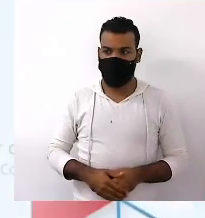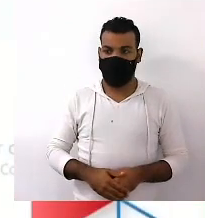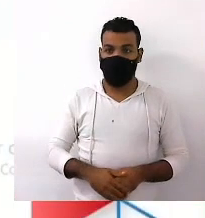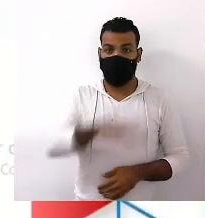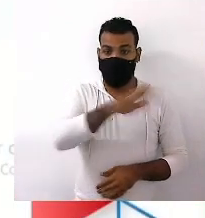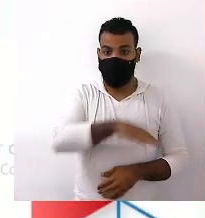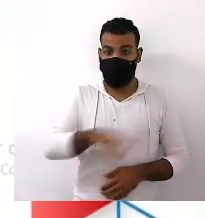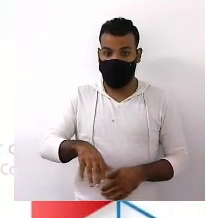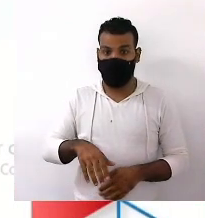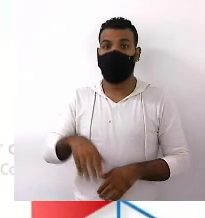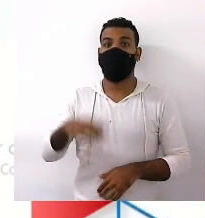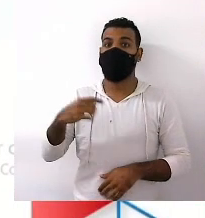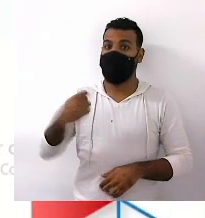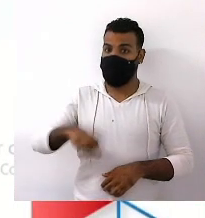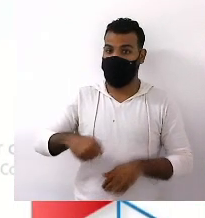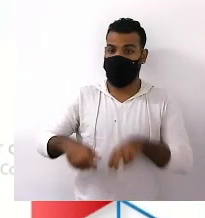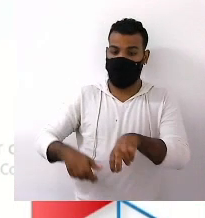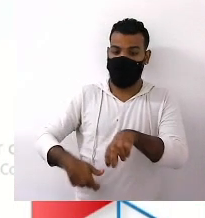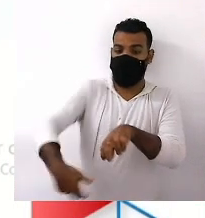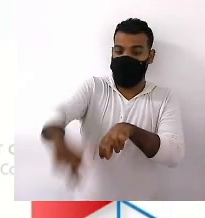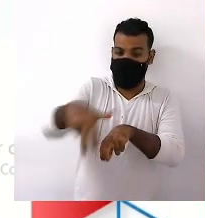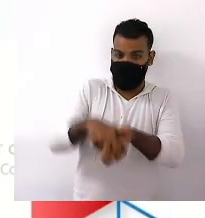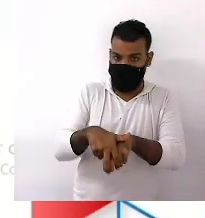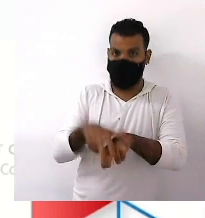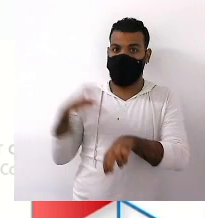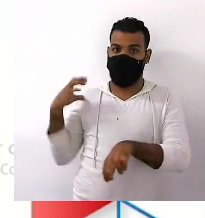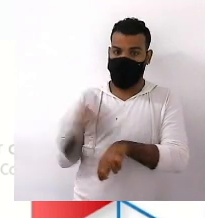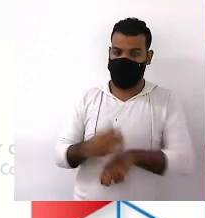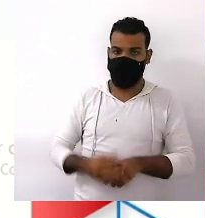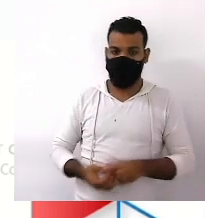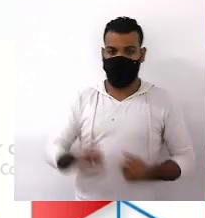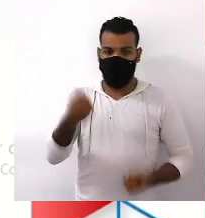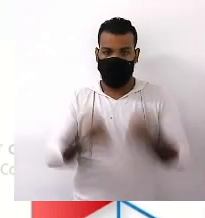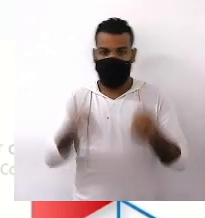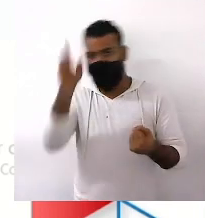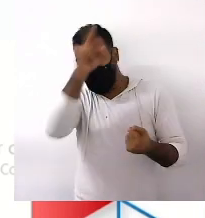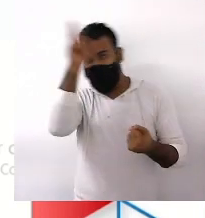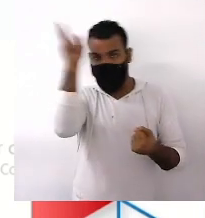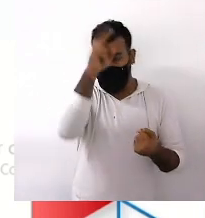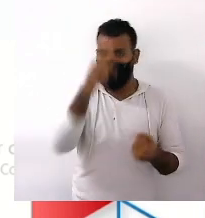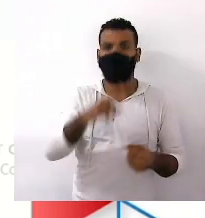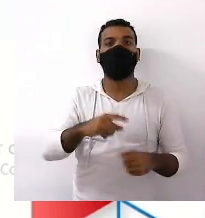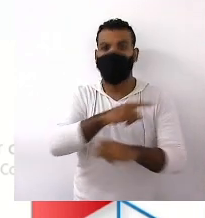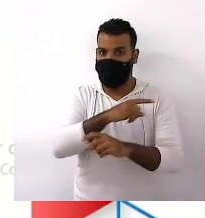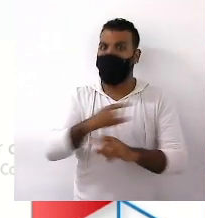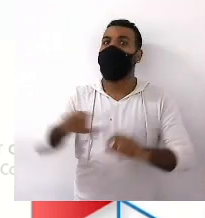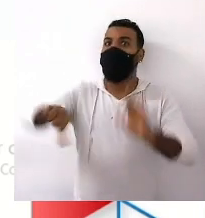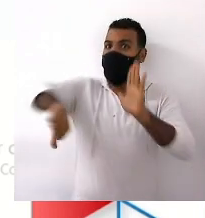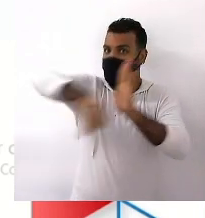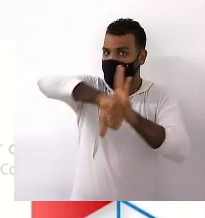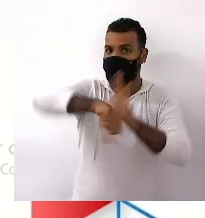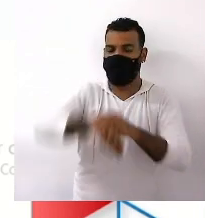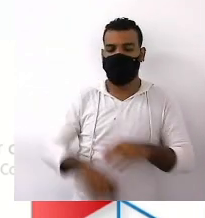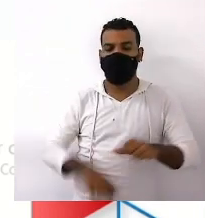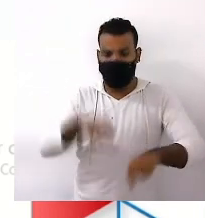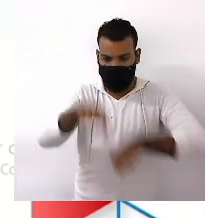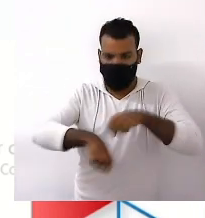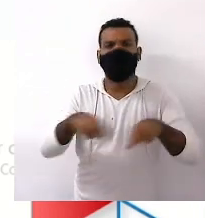Devem ser transportadas Com equipamentos De proteção Dirigir embriagado É crime Bicicleta Também é considerado Um veículo